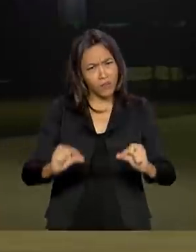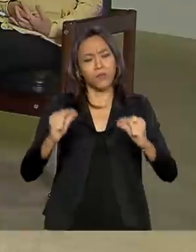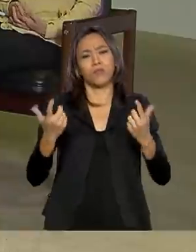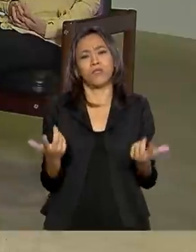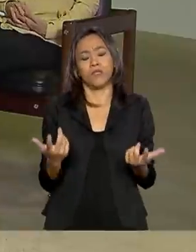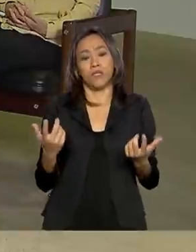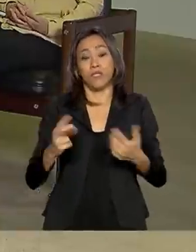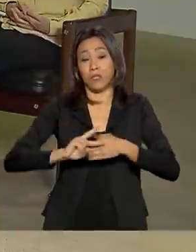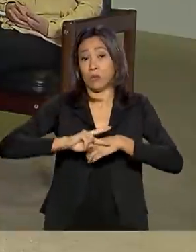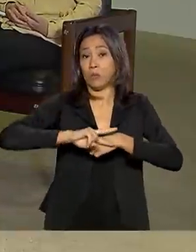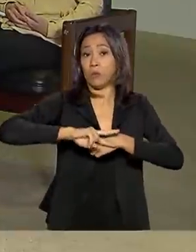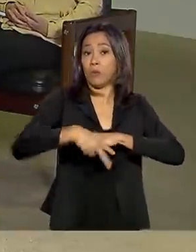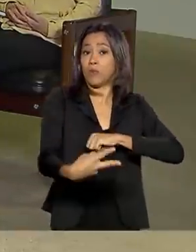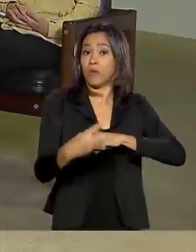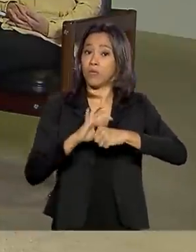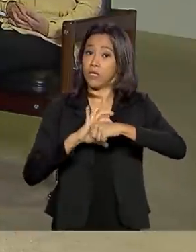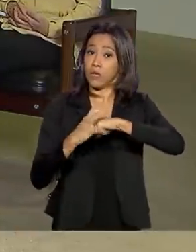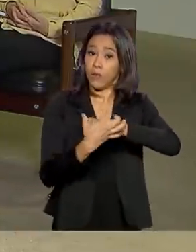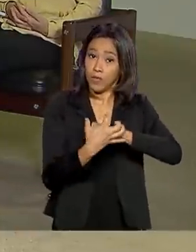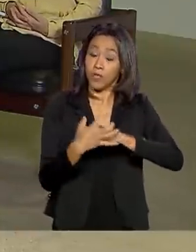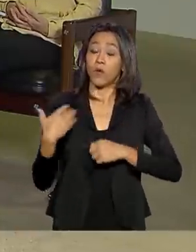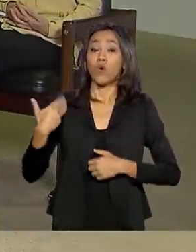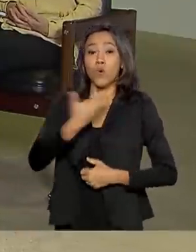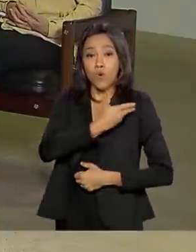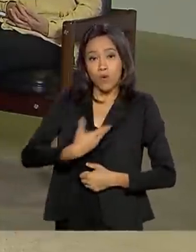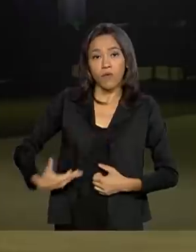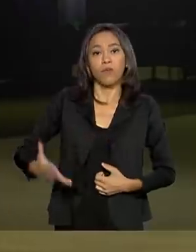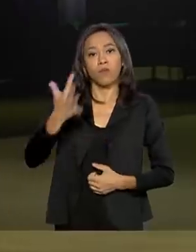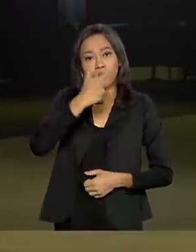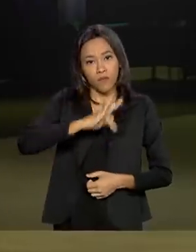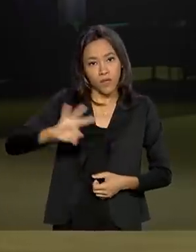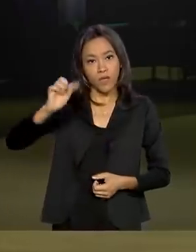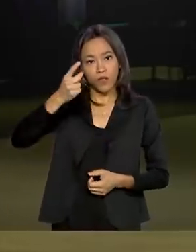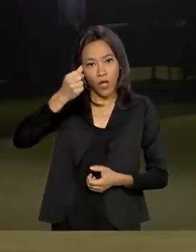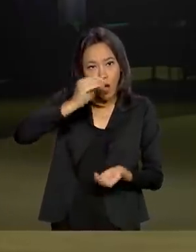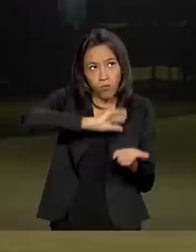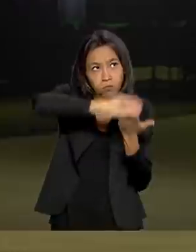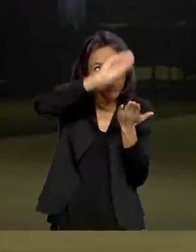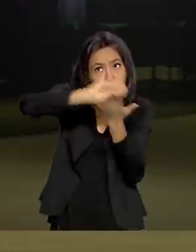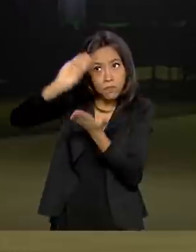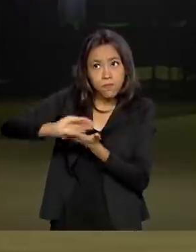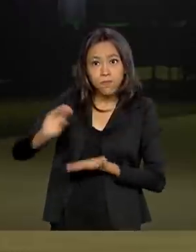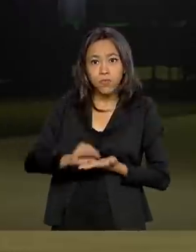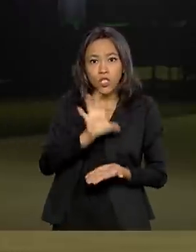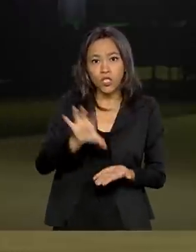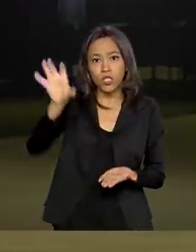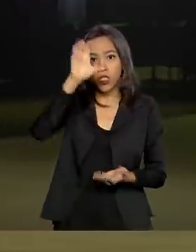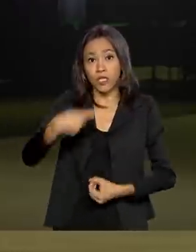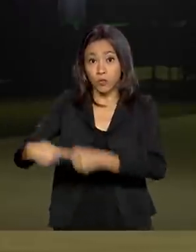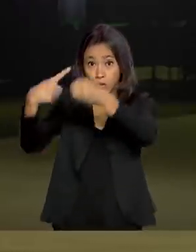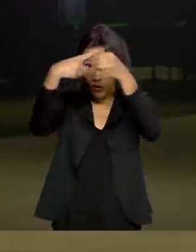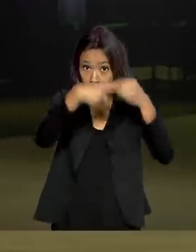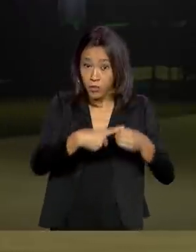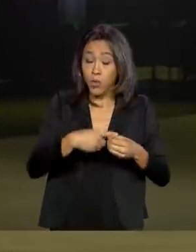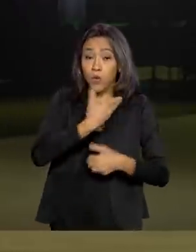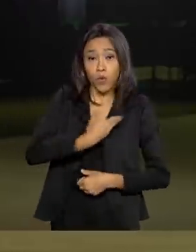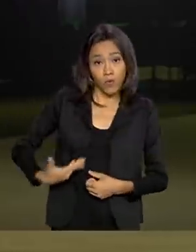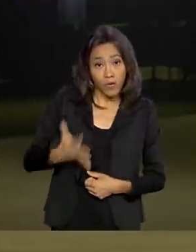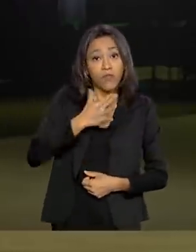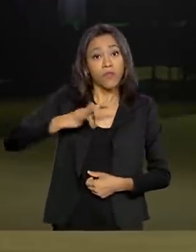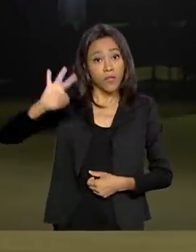muito importante. O governo federal está transferindo recursos para estados e municípios, de todas as ordens, o governo federal preparou